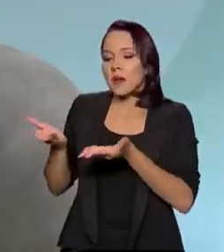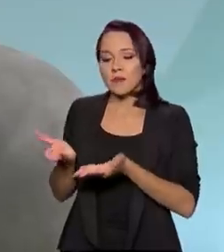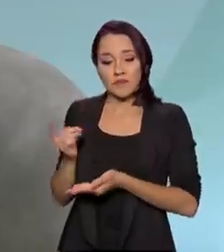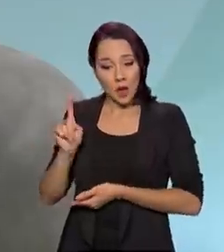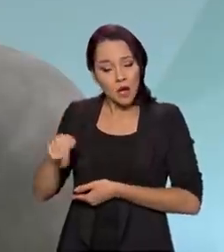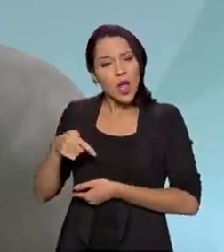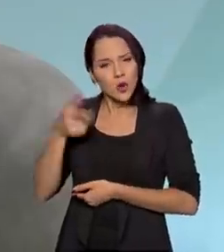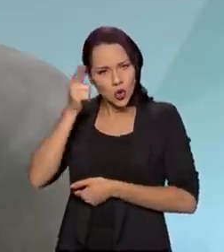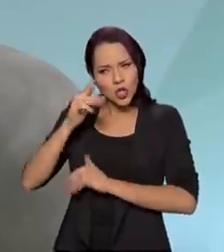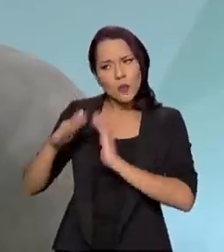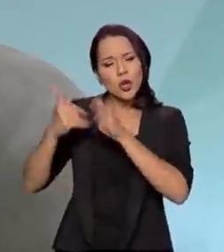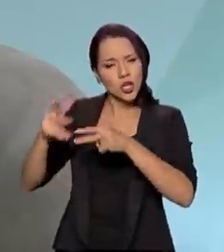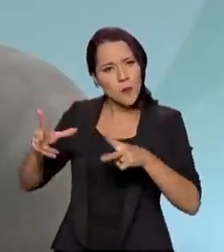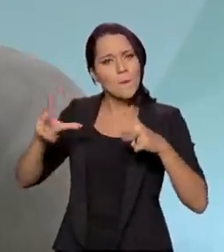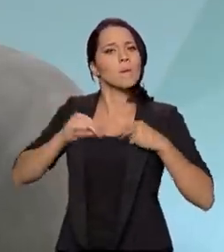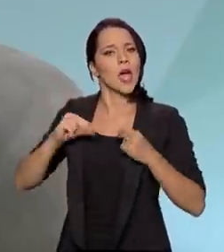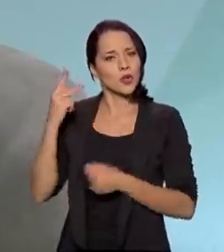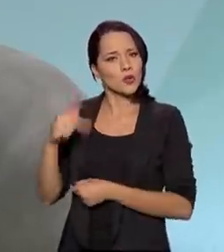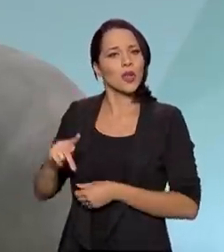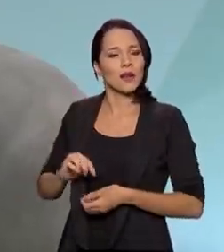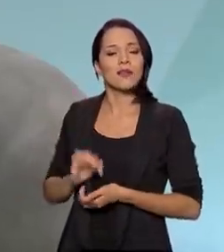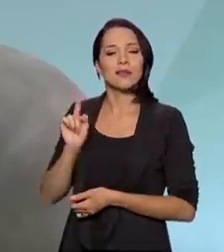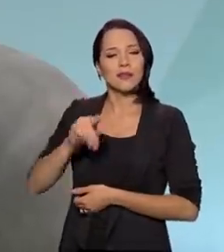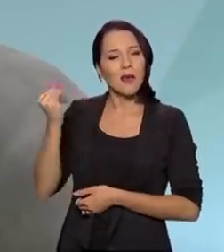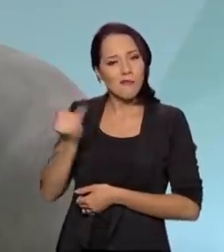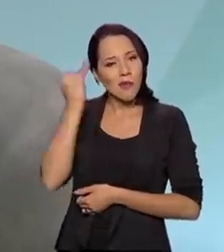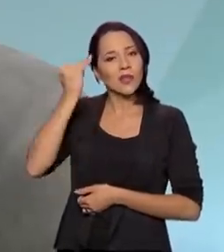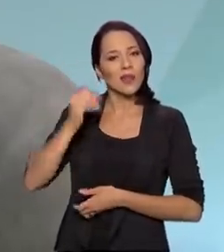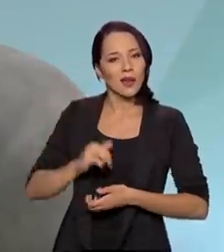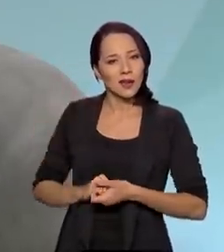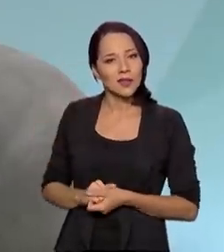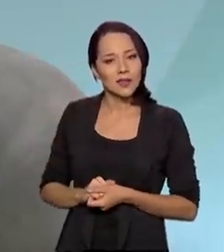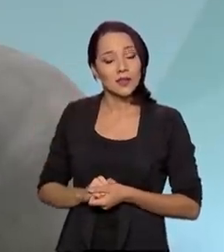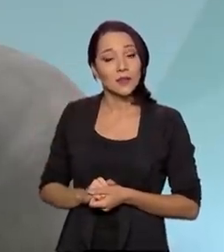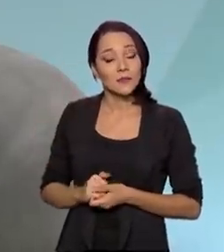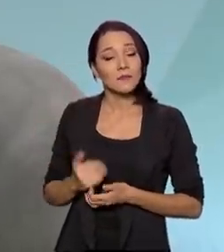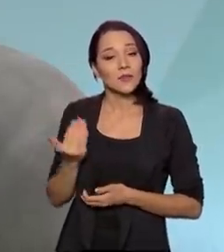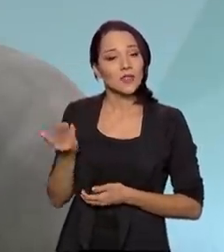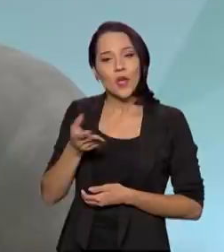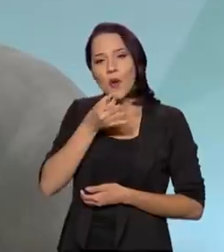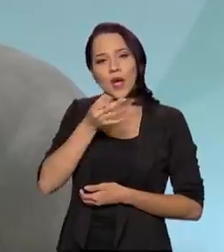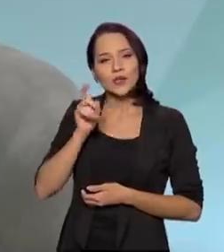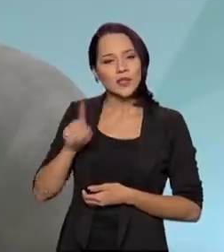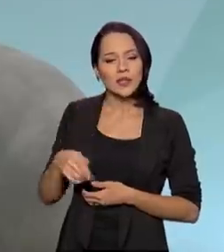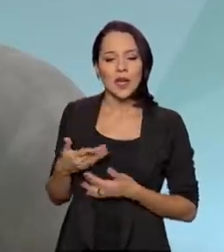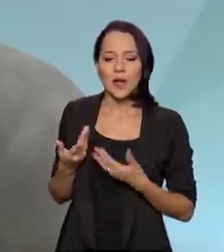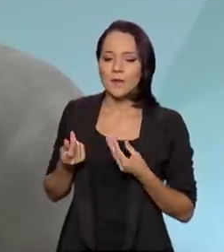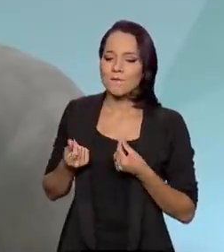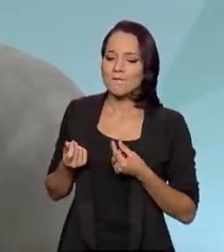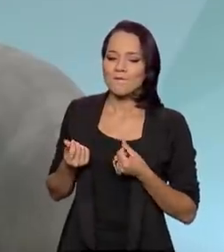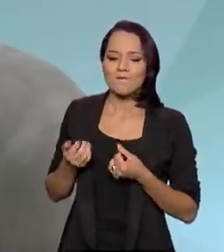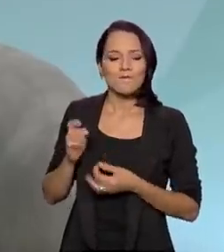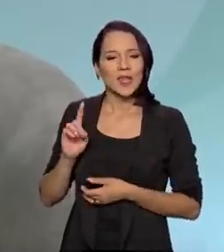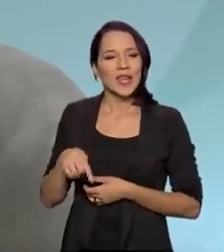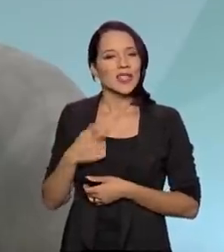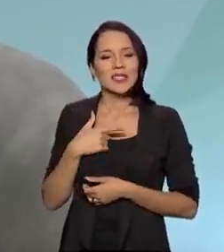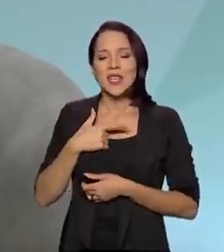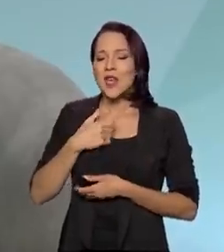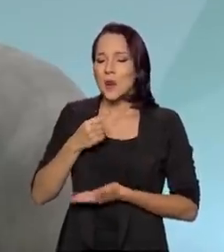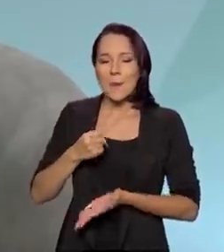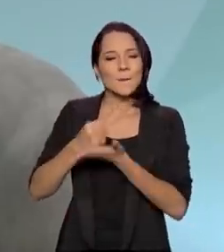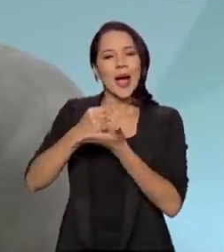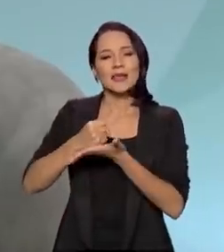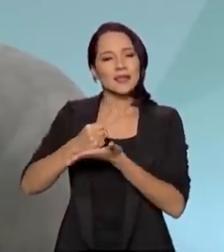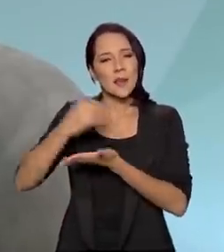É pelo mérito do indivíduo. Isso é muito importante. Eu acho que isso é um pilar da